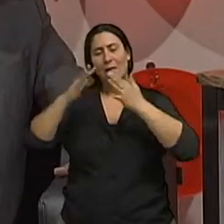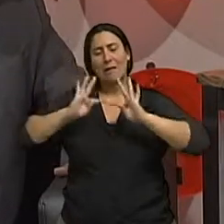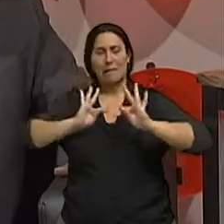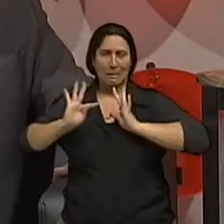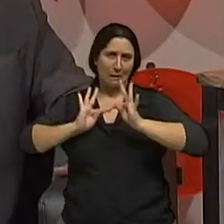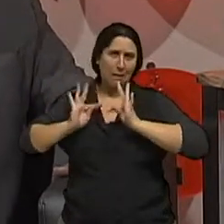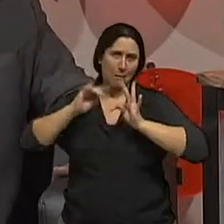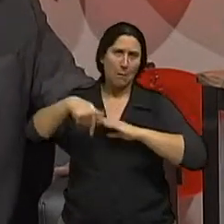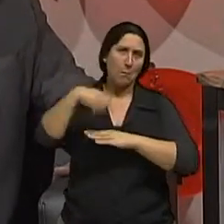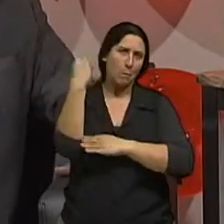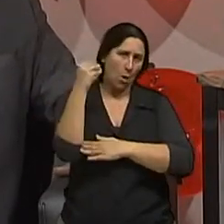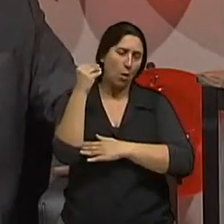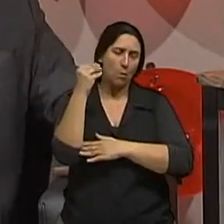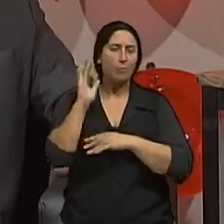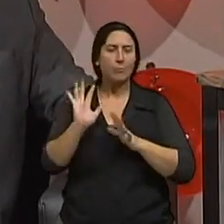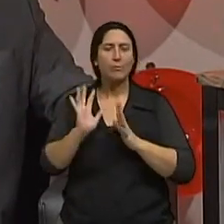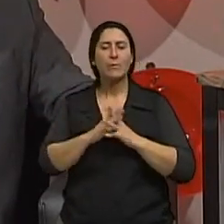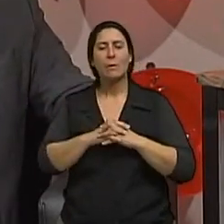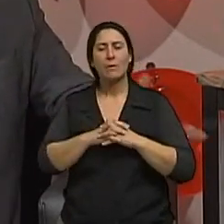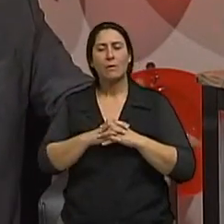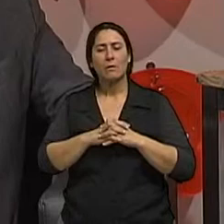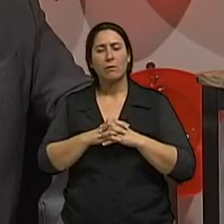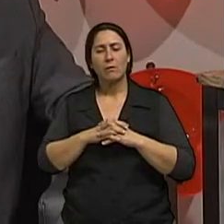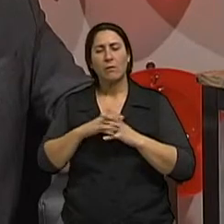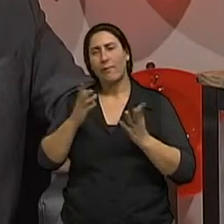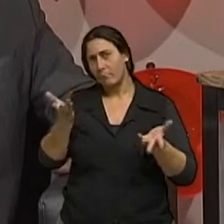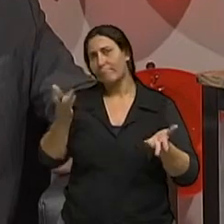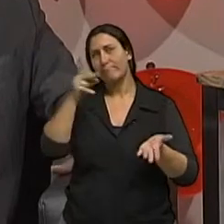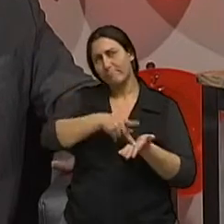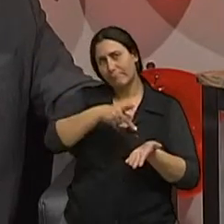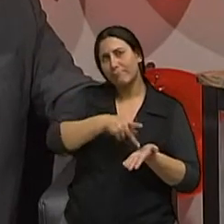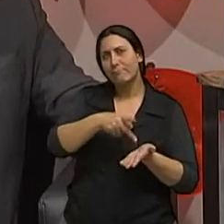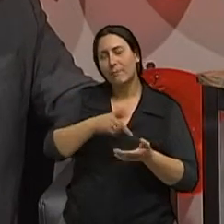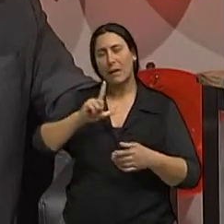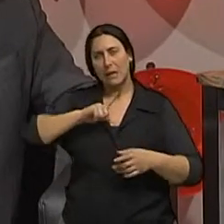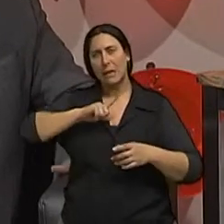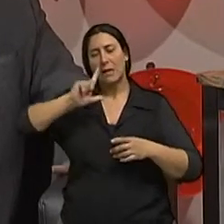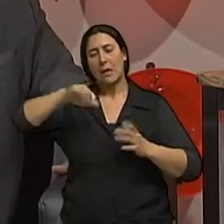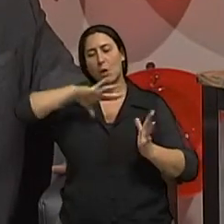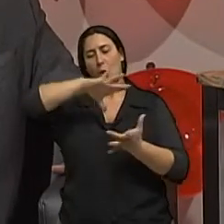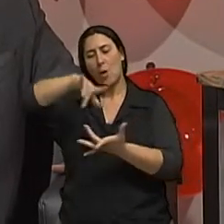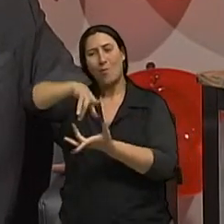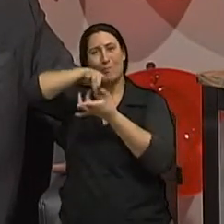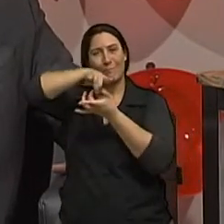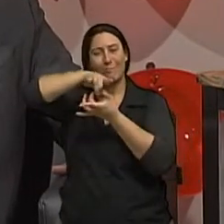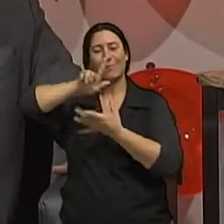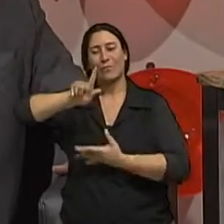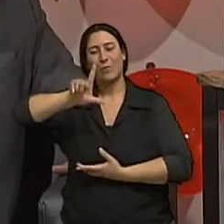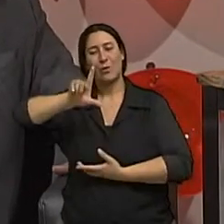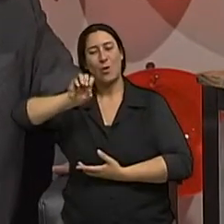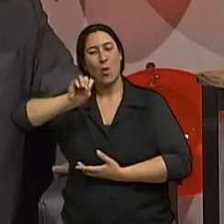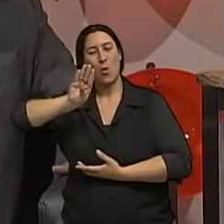Porto Alegre hoje com o que se chama e é dito aí de globalização o tratamento que é